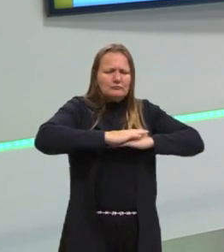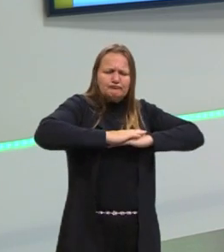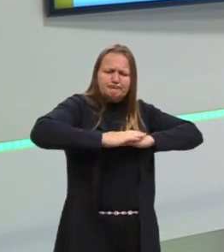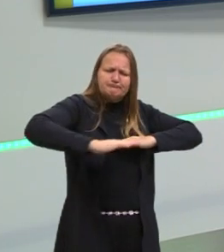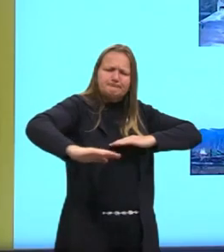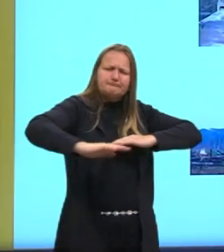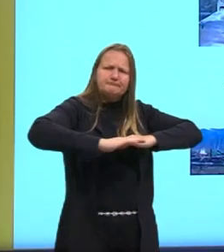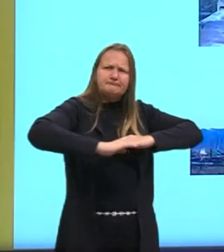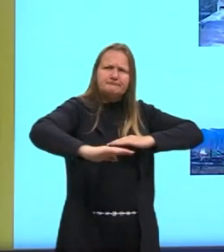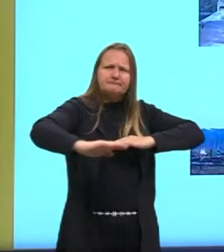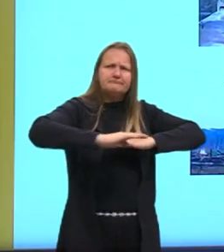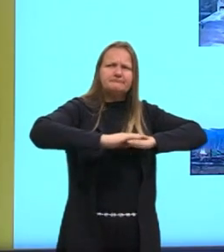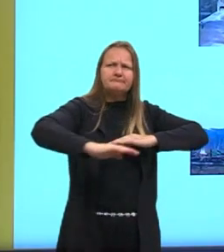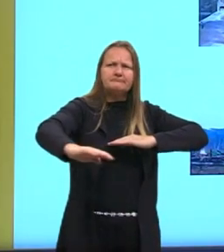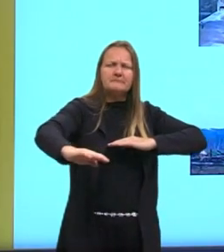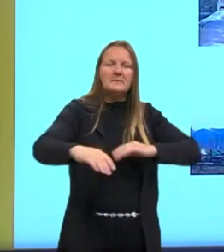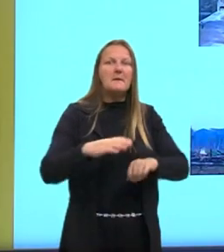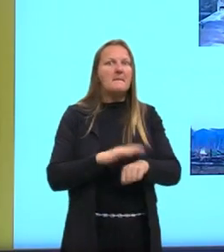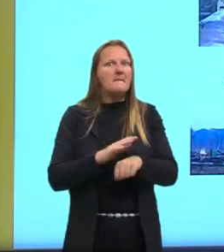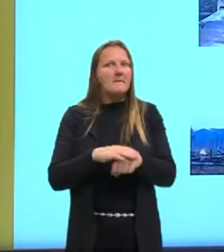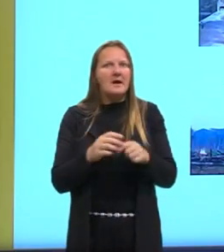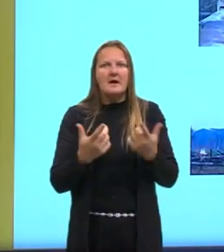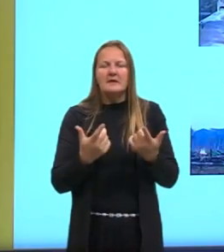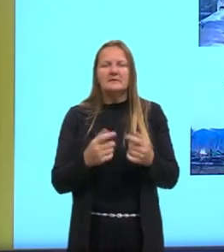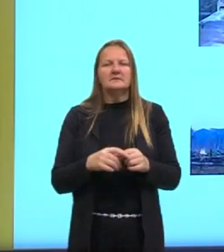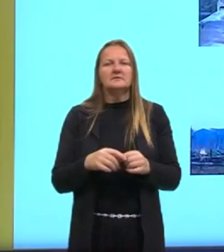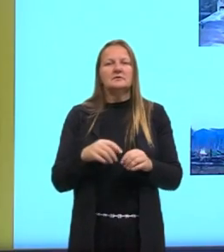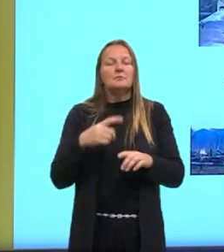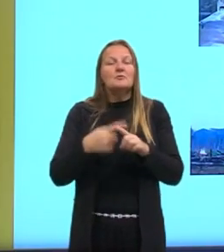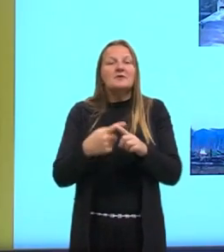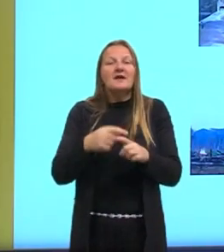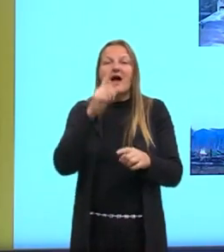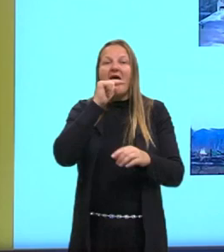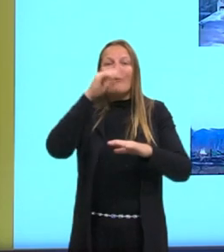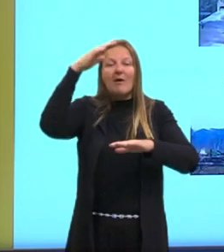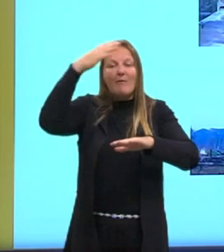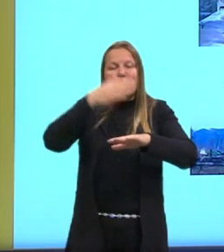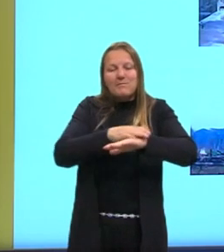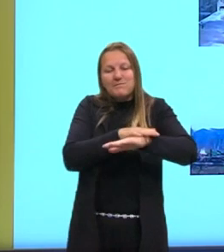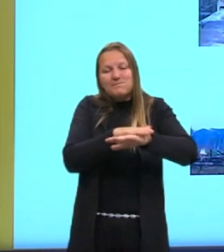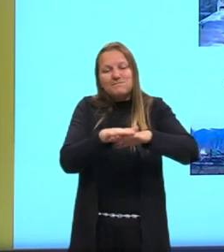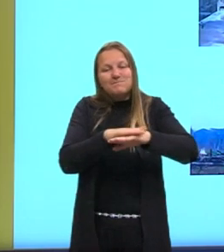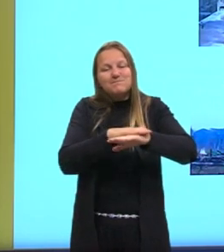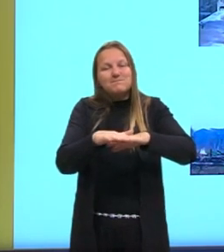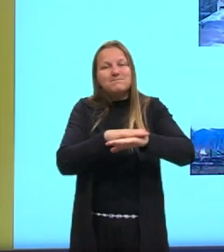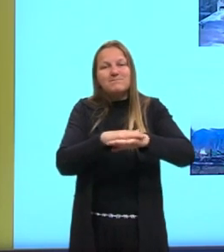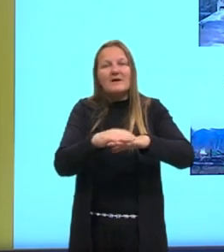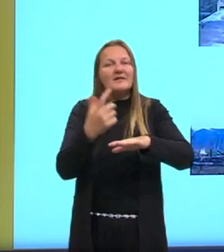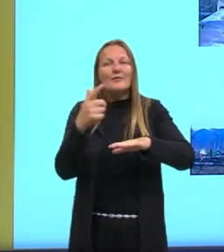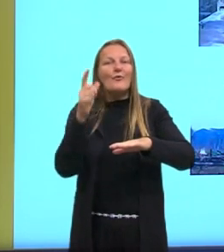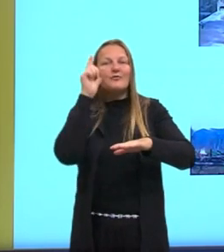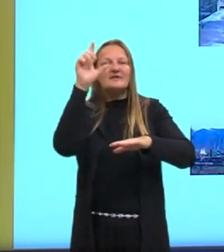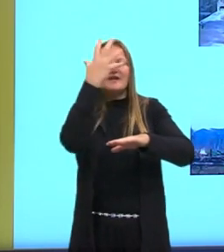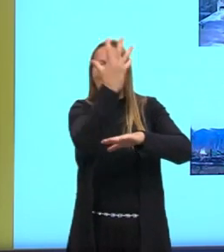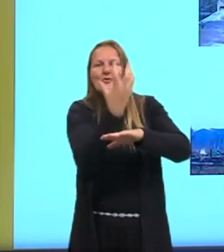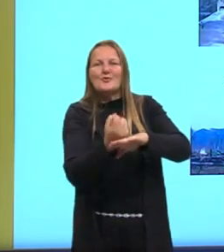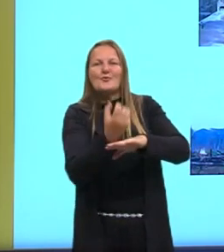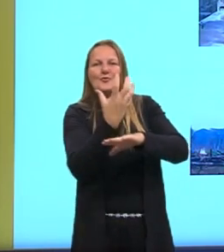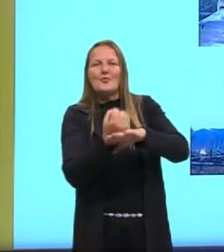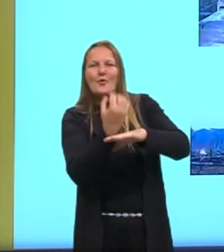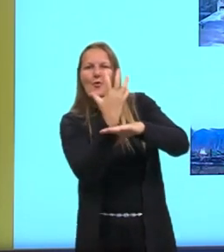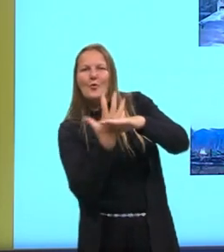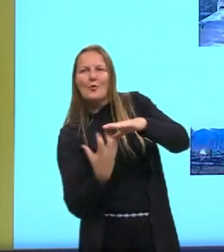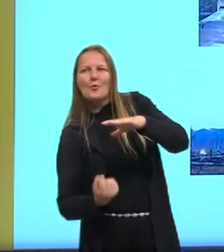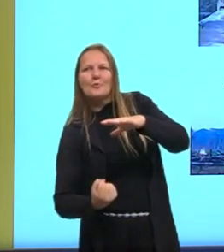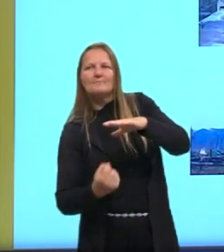que tem acontecido cada vez mais. Que ocorre uma hipermeabilização desordenada do solo, impedindo, né, com que a água